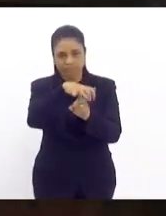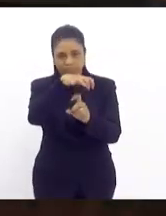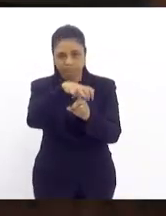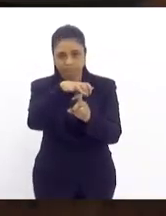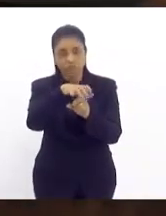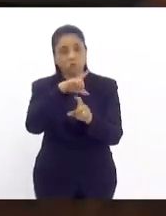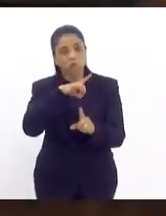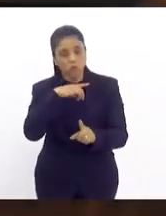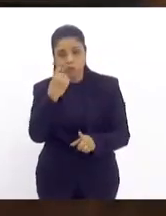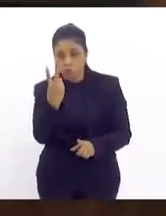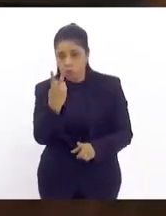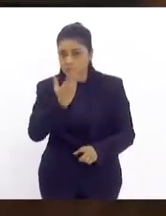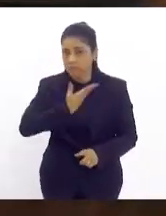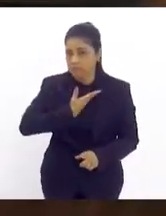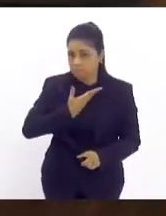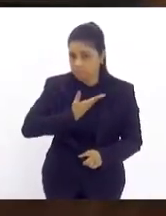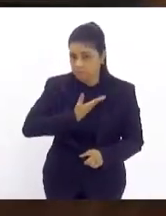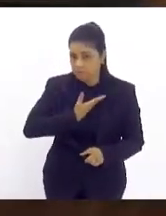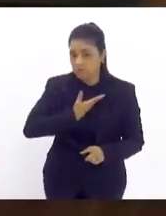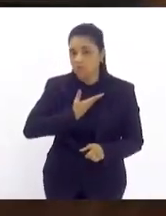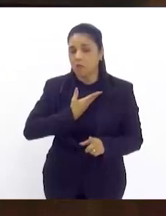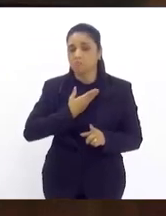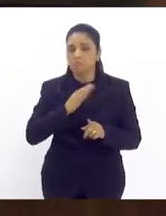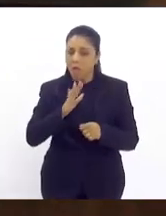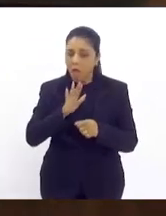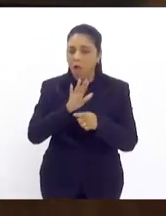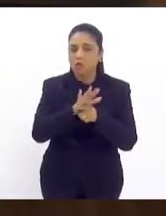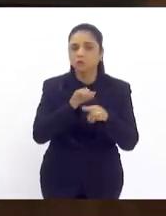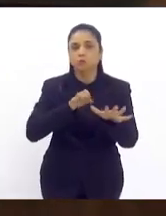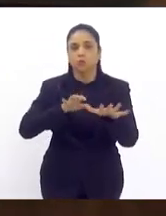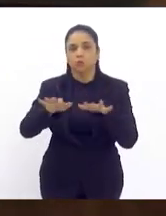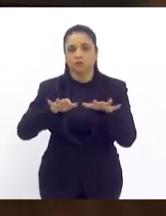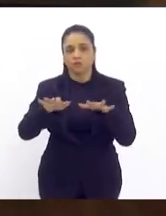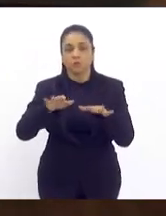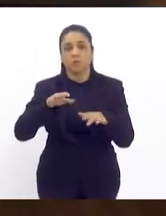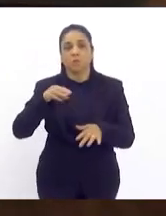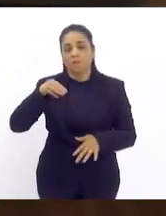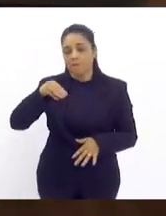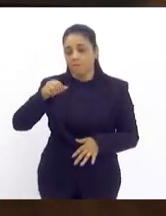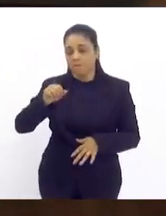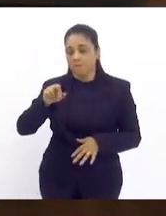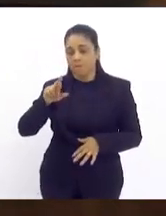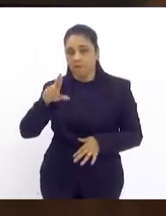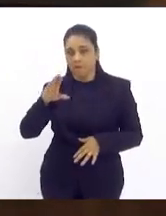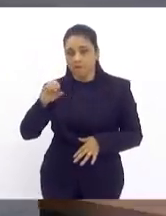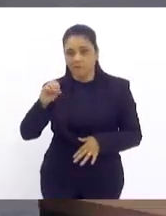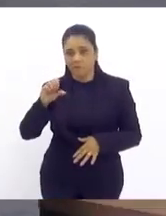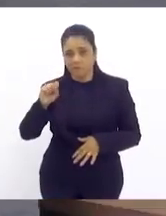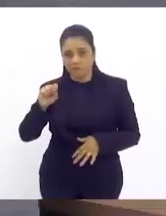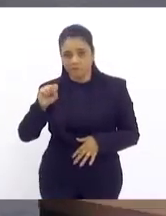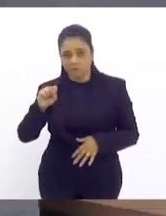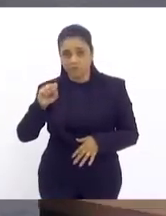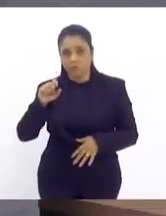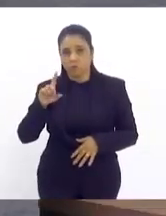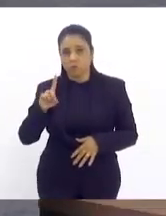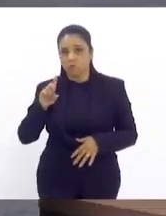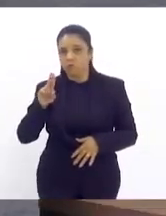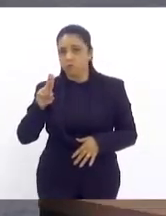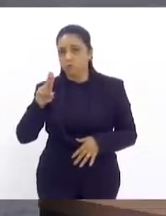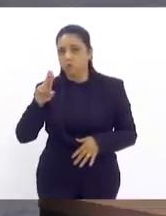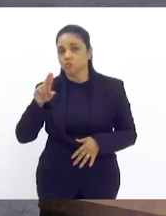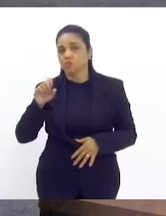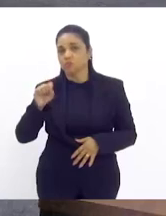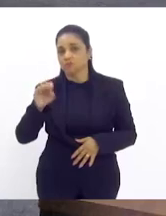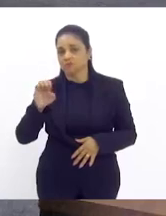companheiros que tiveram também à frente desse movimento. O Marcos Lucena, que já foi coordenador